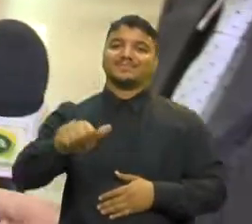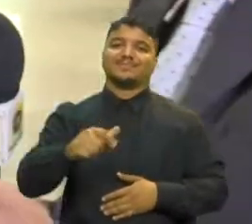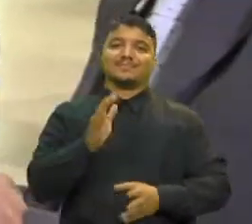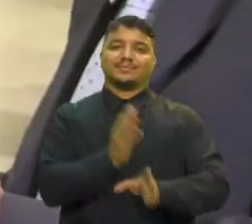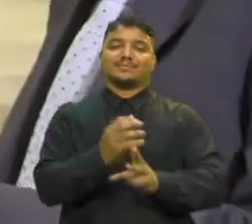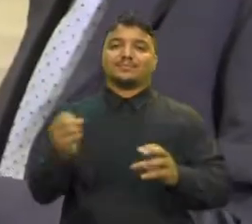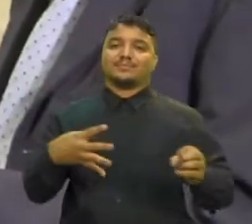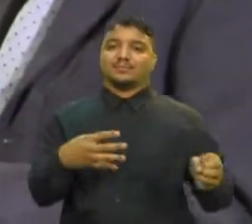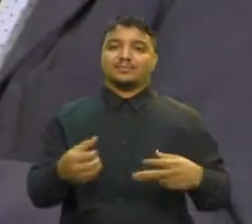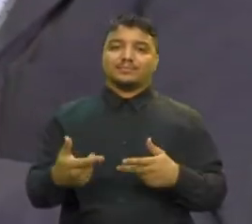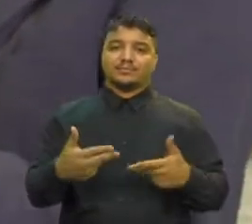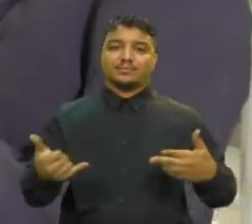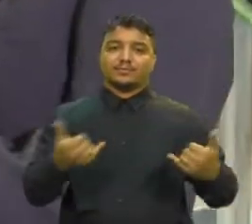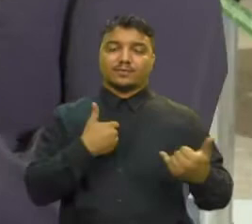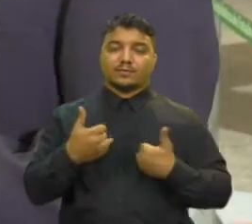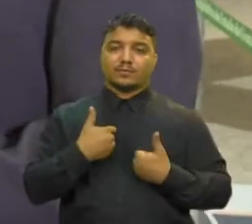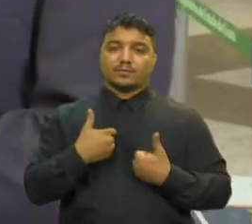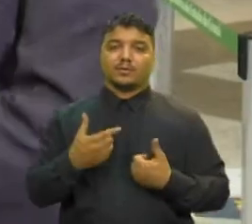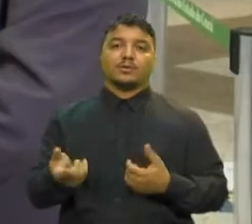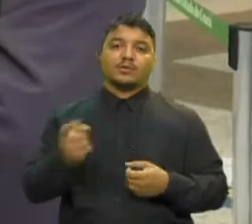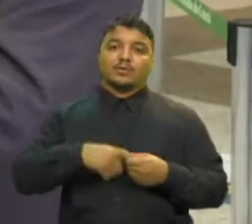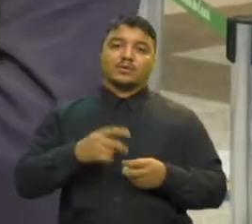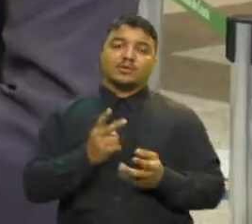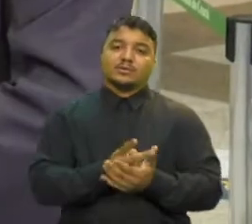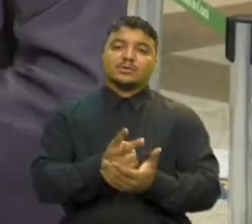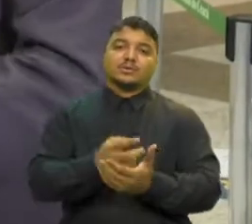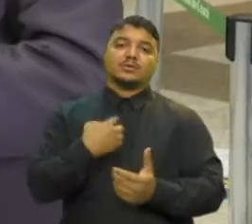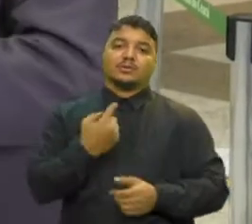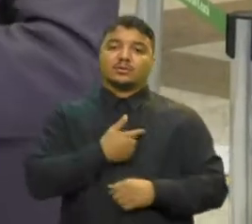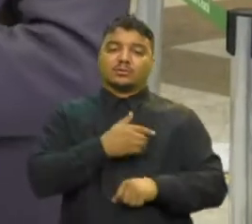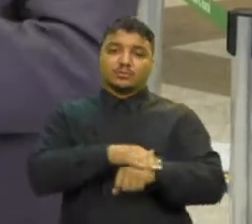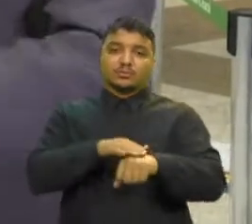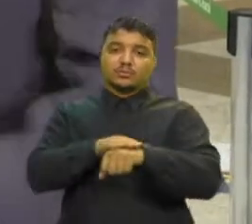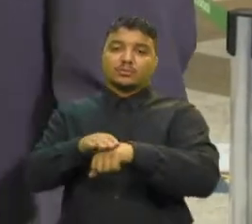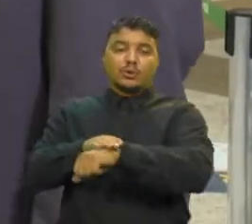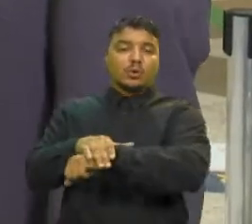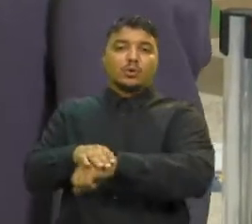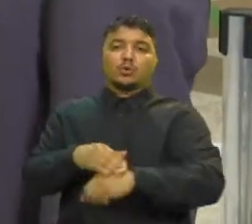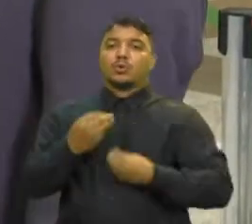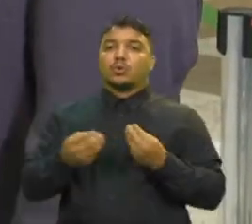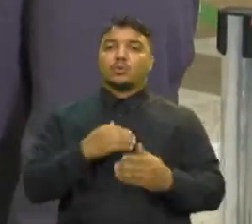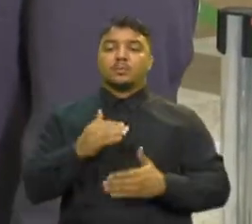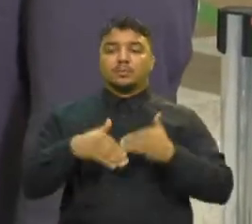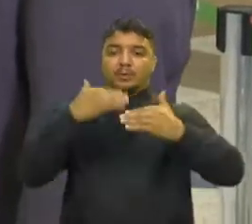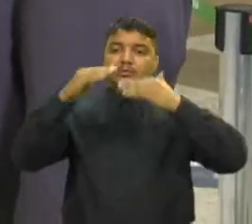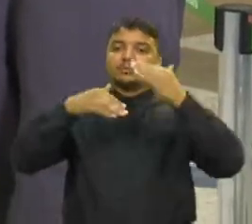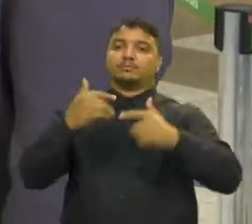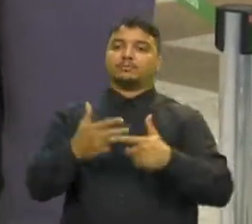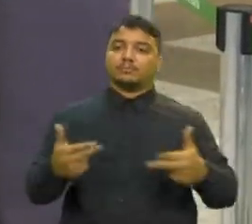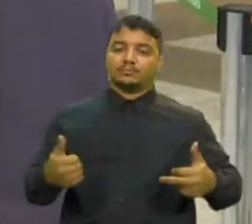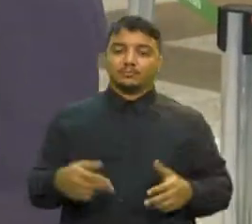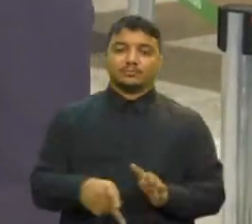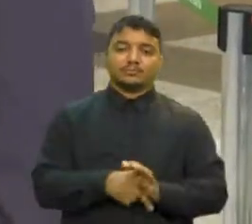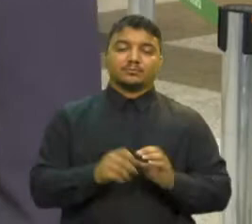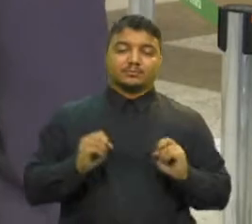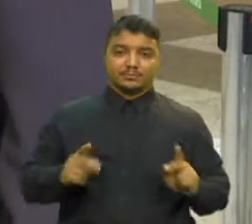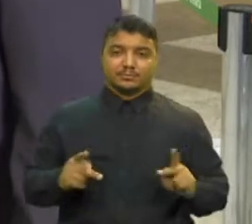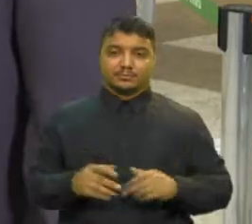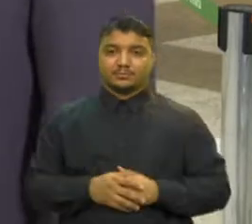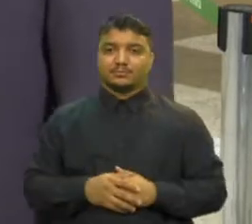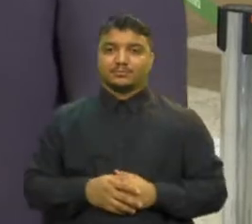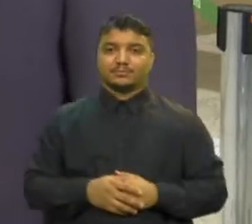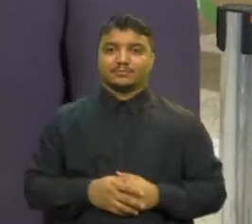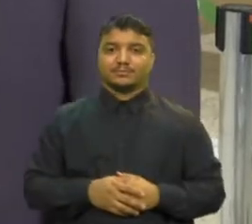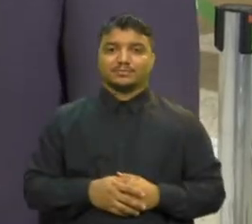novidades, pelas informações Volte sempre para a gente saber Como é que está se desenrolando todo esse procedimento Eu venho sempre Vem